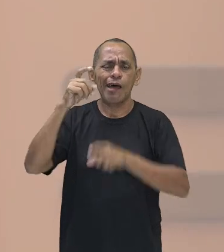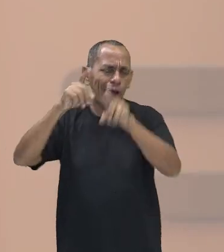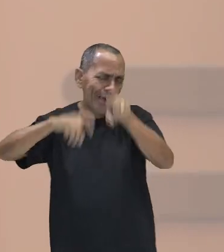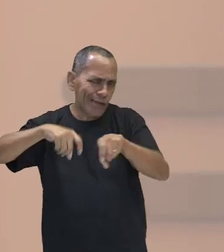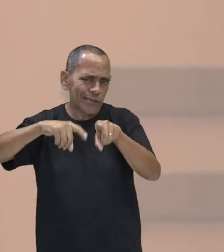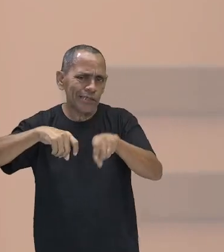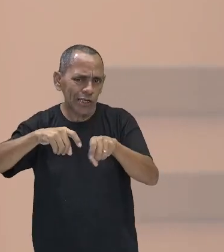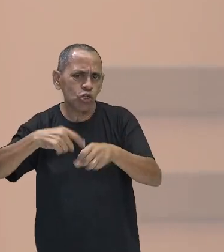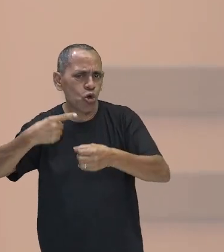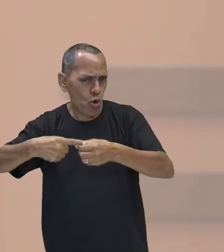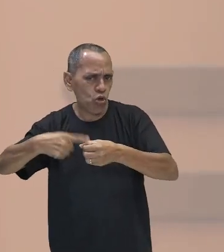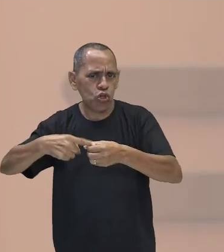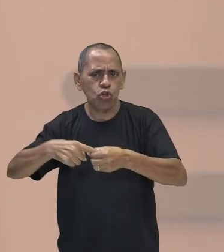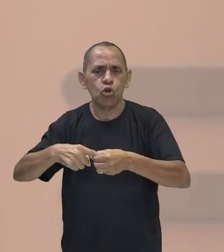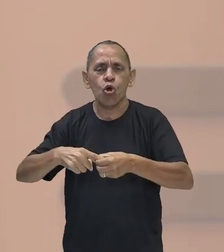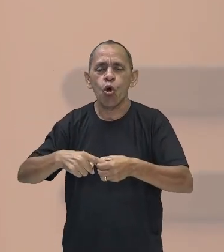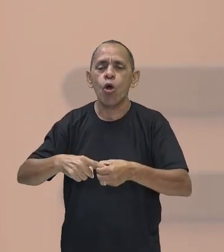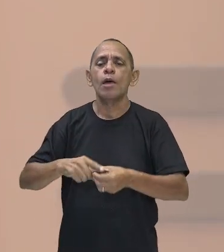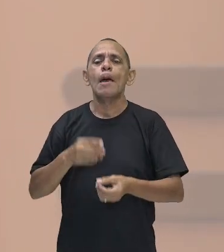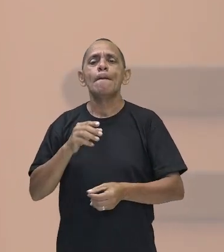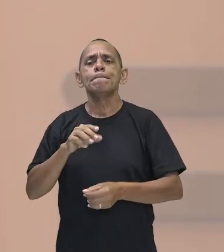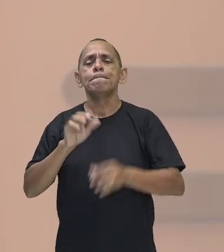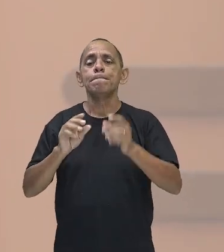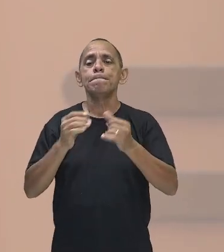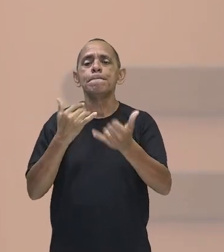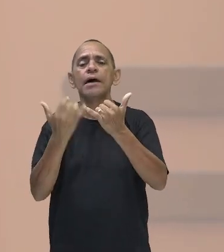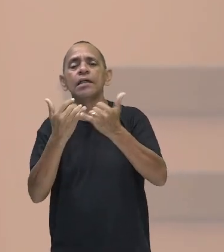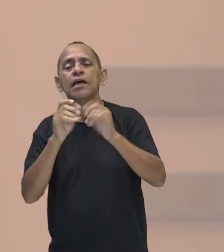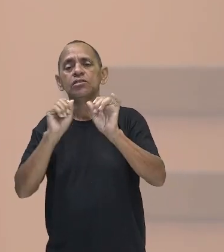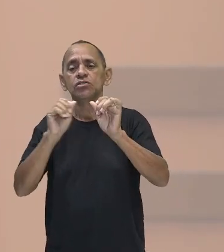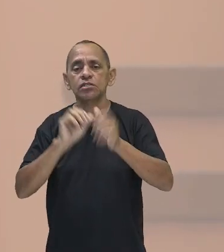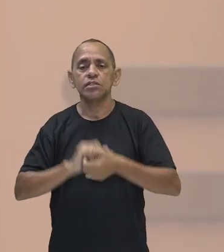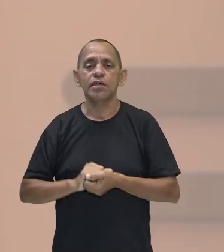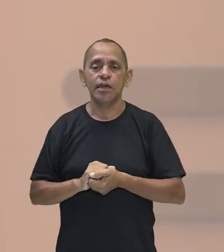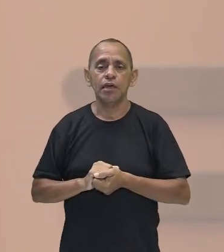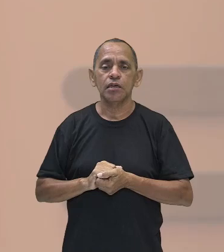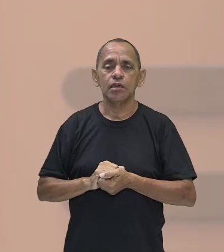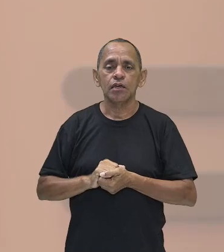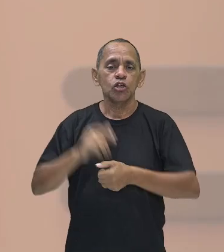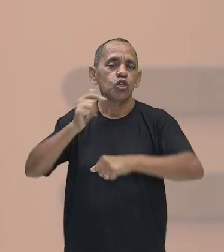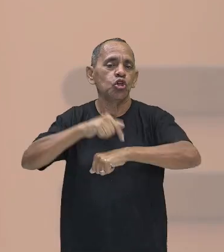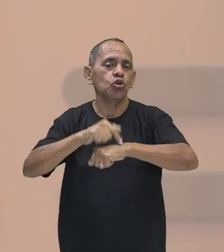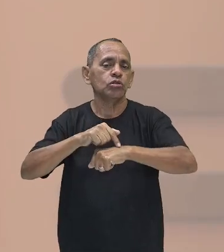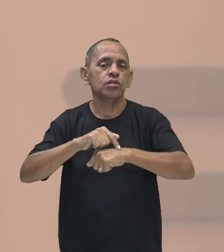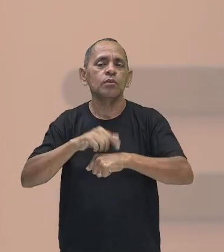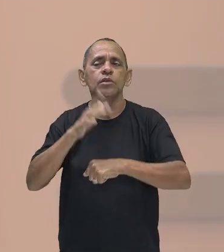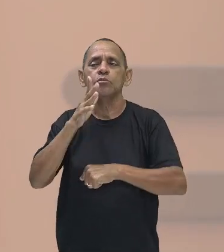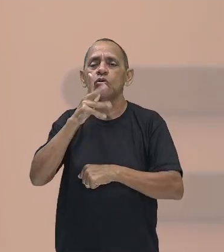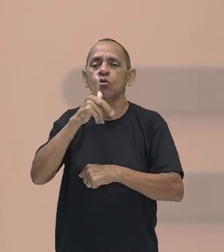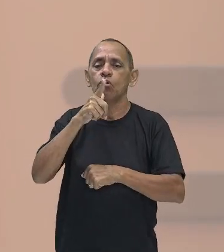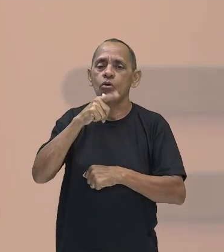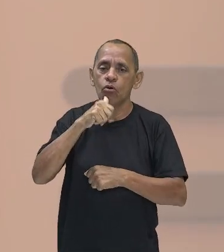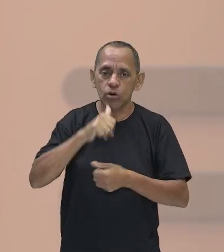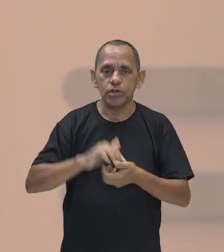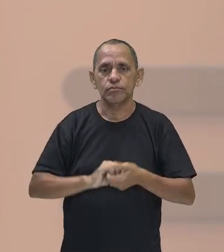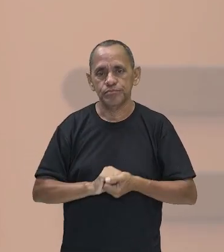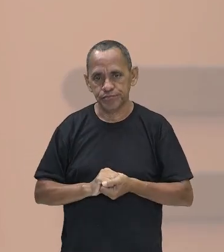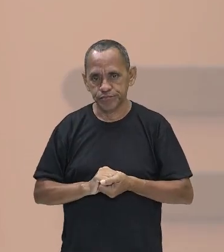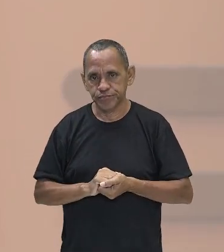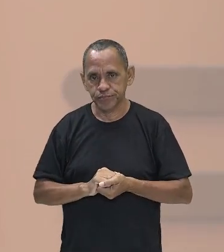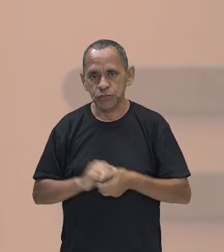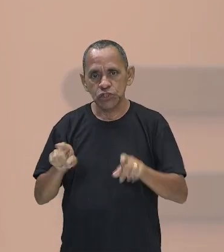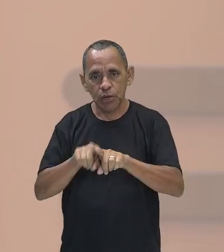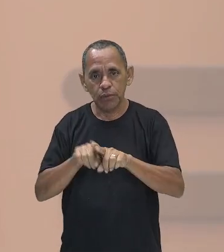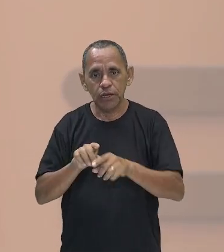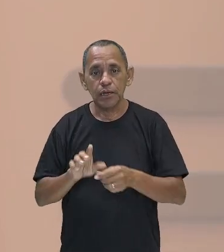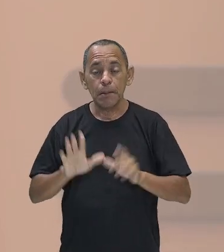né, gente? Até porque a gente basicamente, em muitos casos, divide o dia e antes e depois do meio-dia, tá, gente? Com o